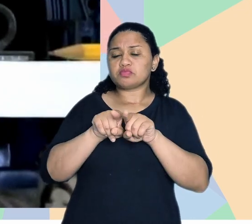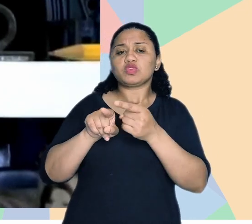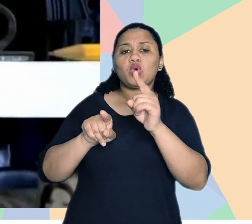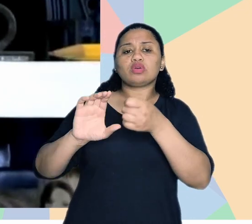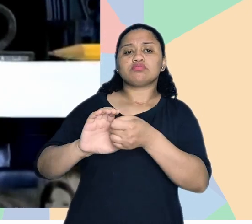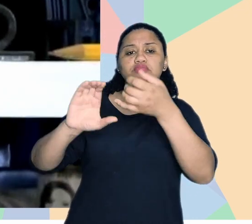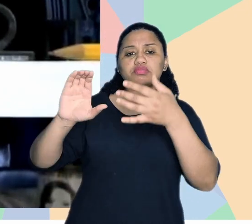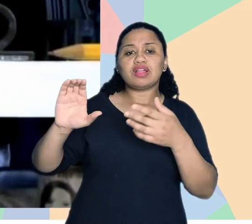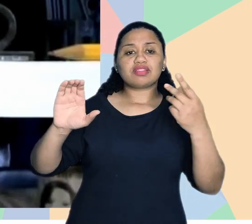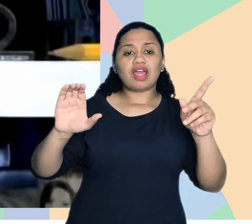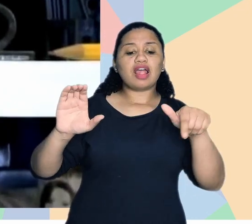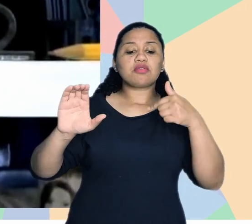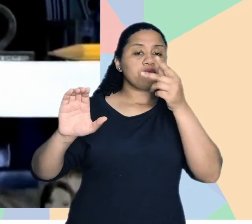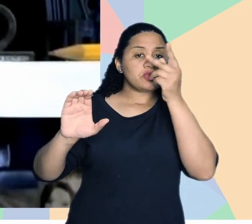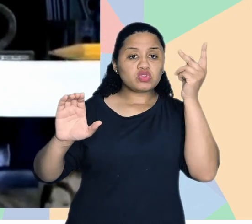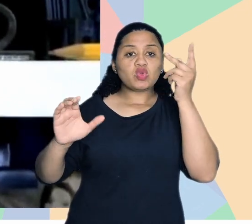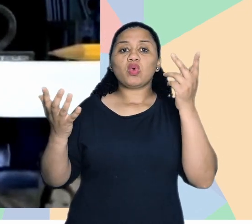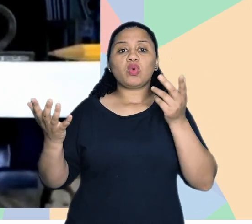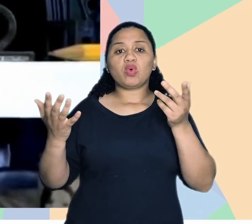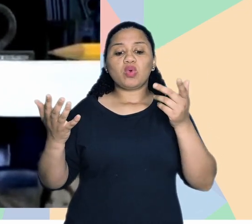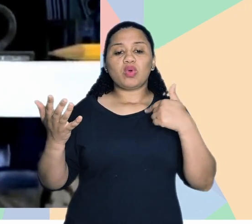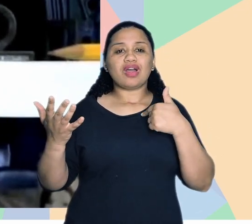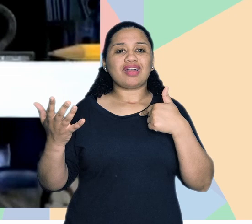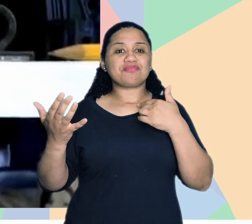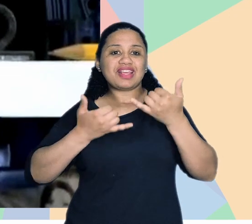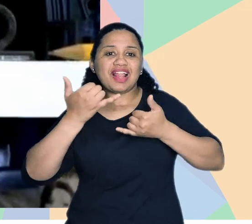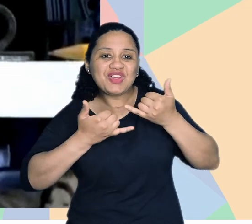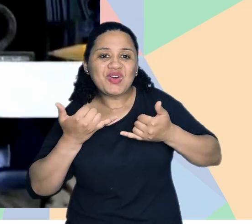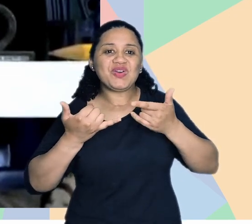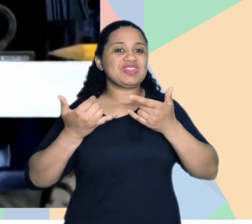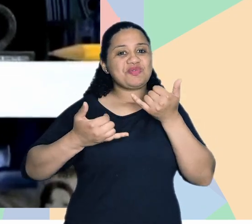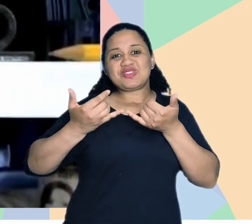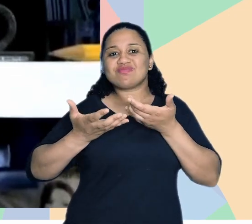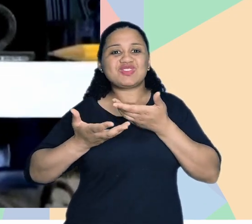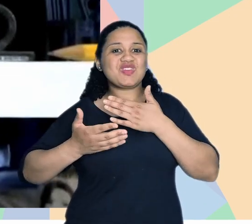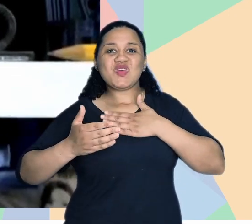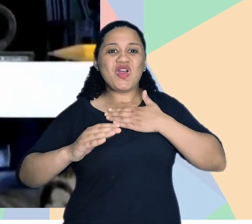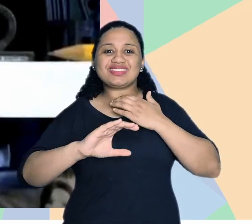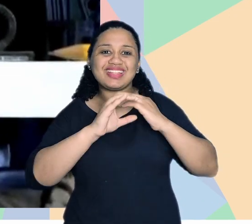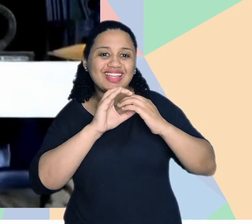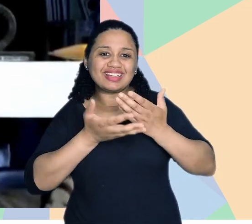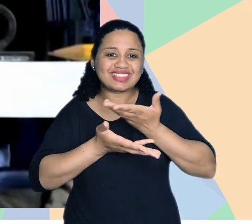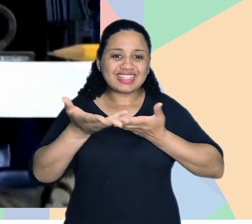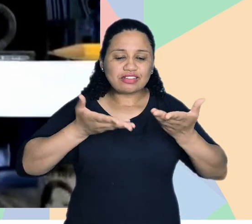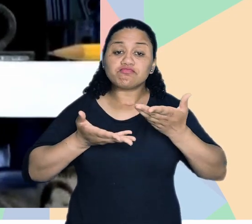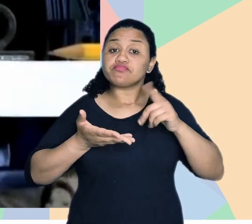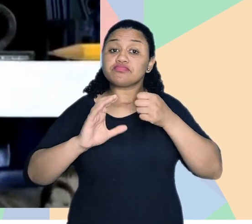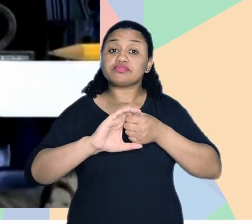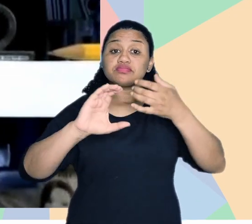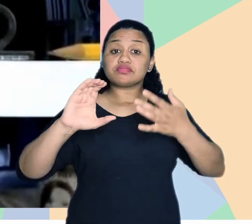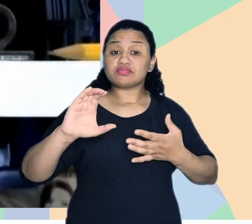Assim como outra característica do Paulo é só uma pessoa muito extrovertida, uma pessoa comunicativa. É uma